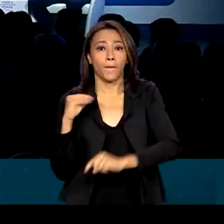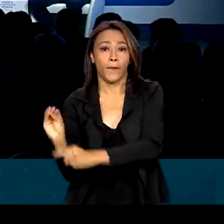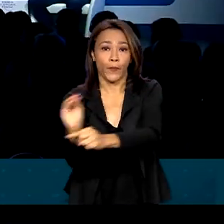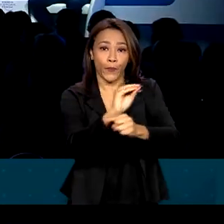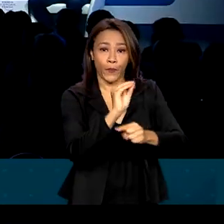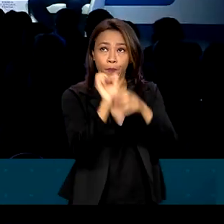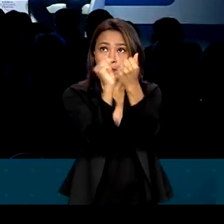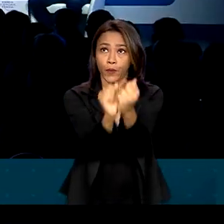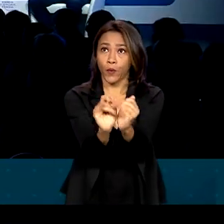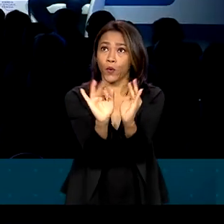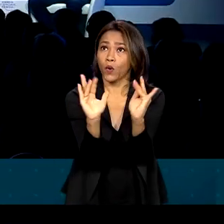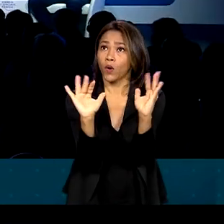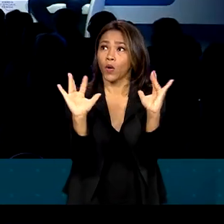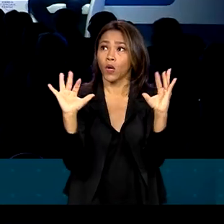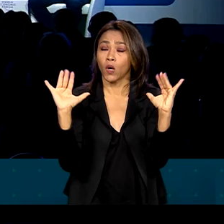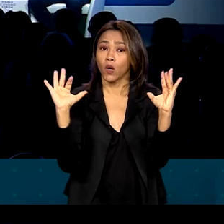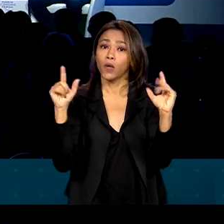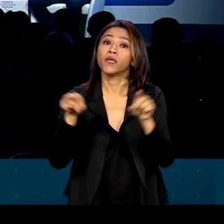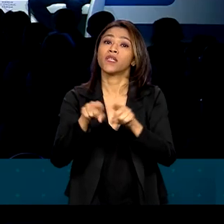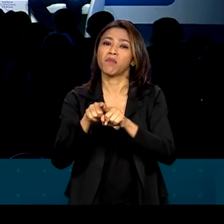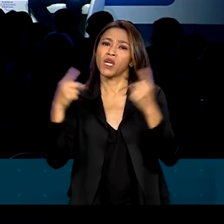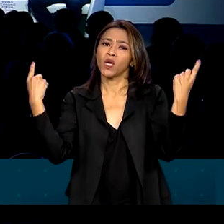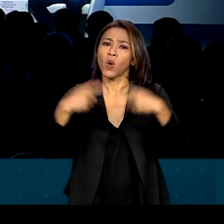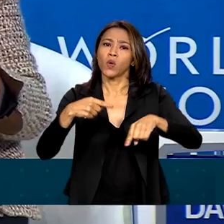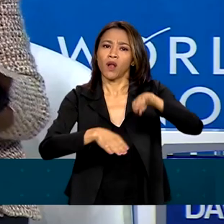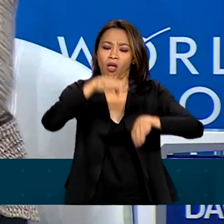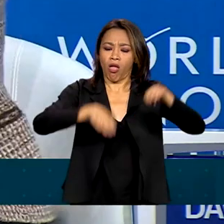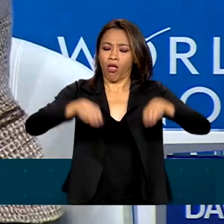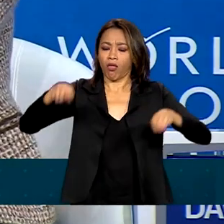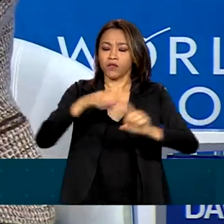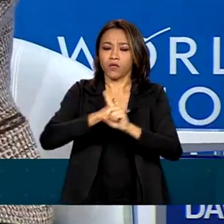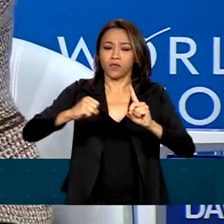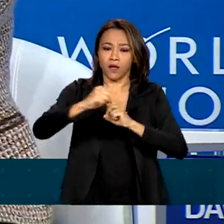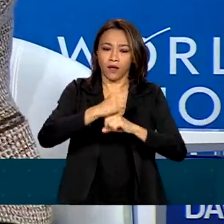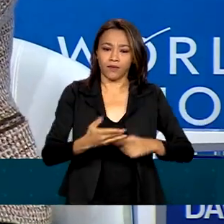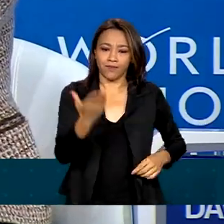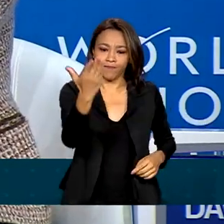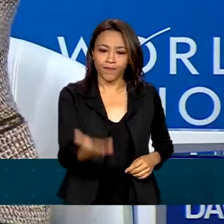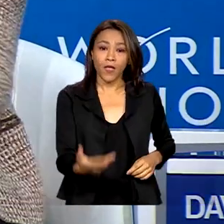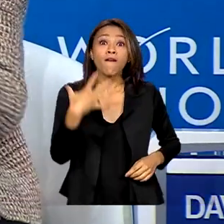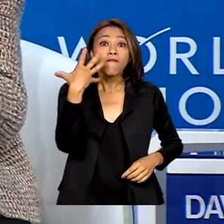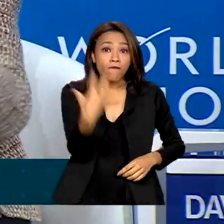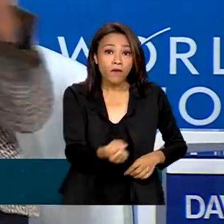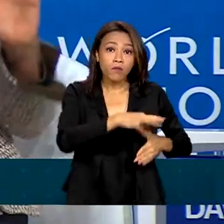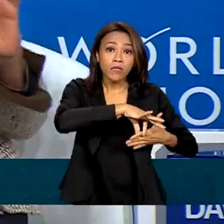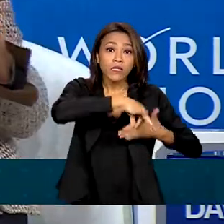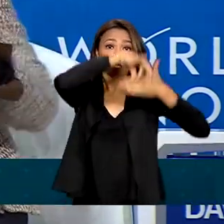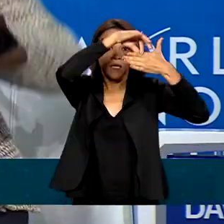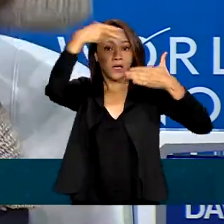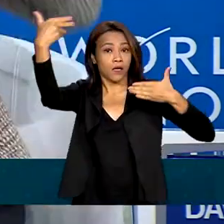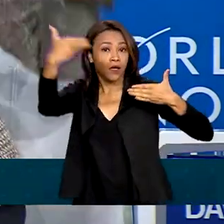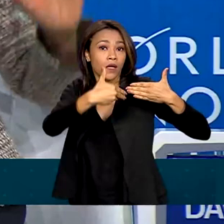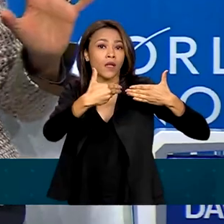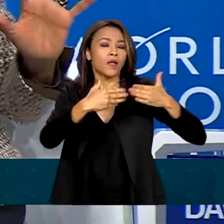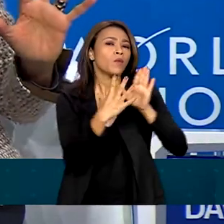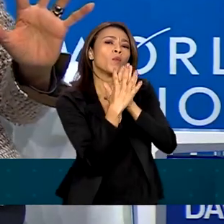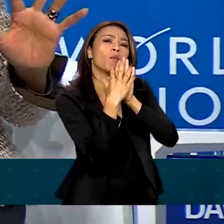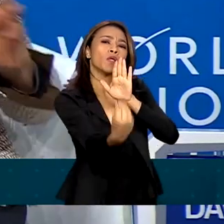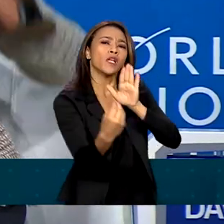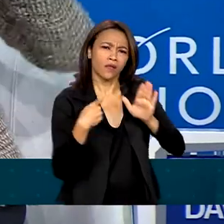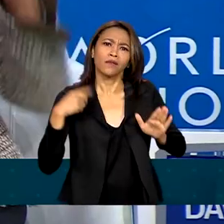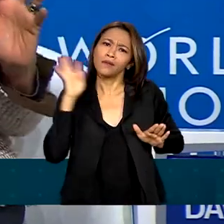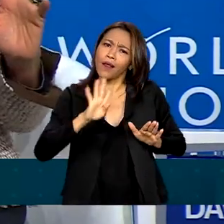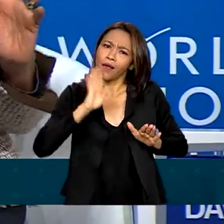mas também combatendo as desigualdades. Vamos liderar pelo exemplo. Nós podemos fazer muitas coisas